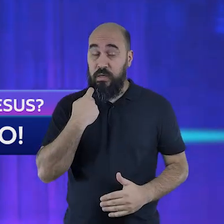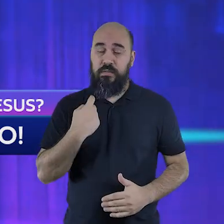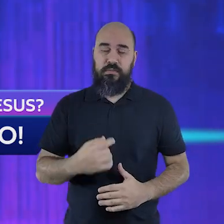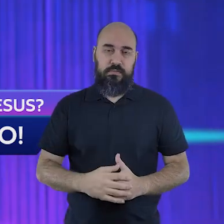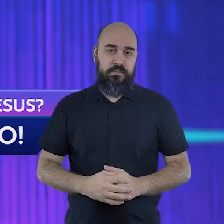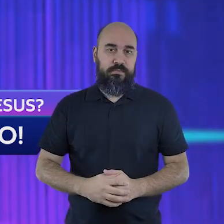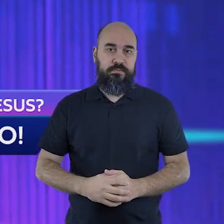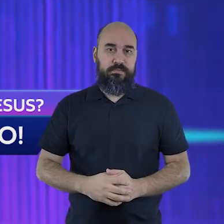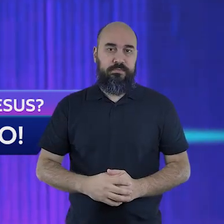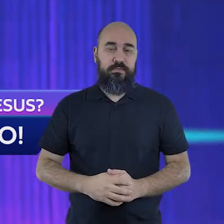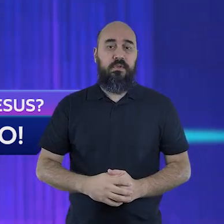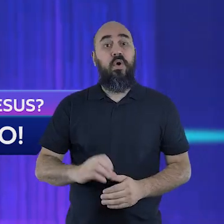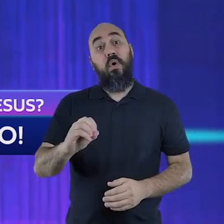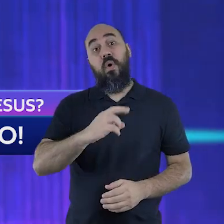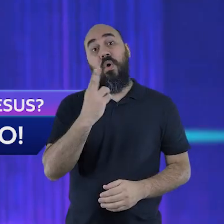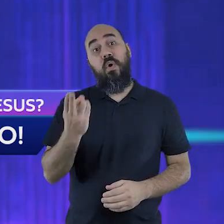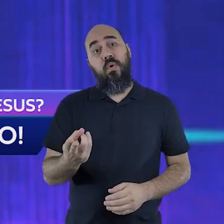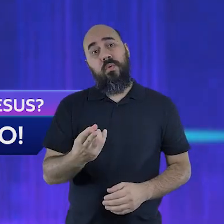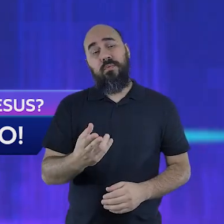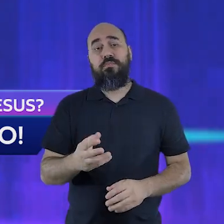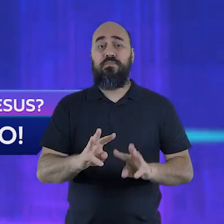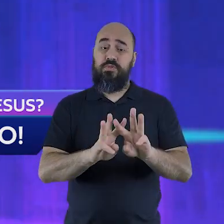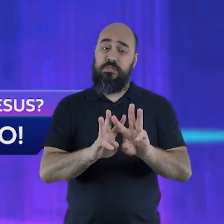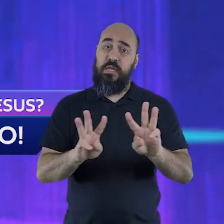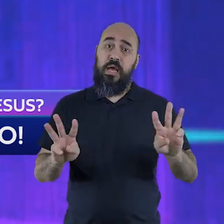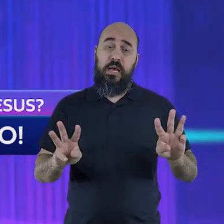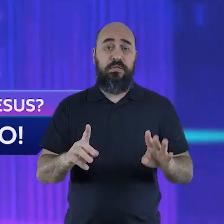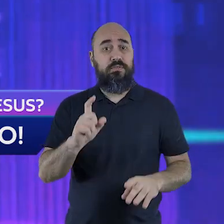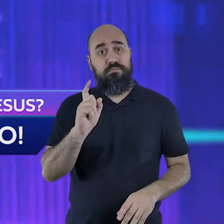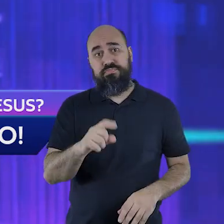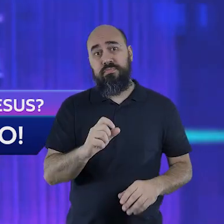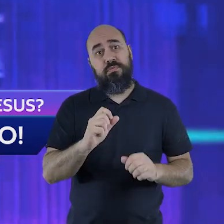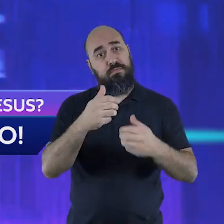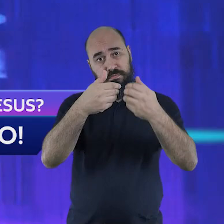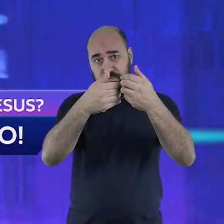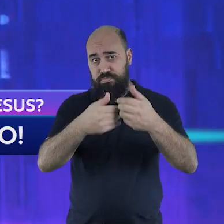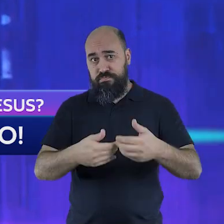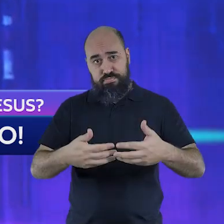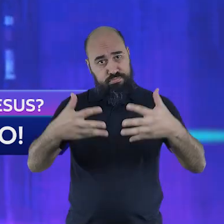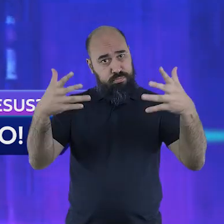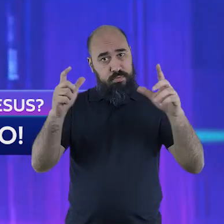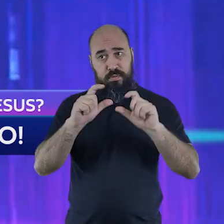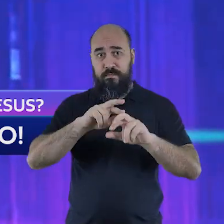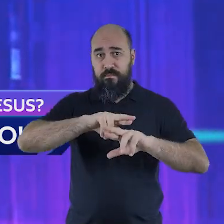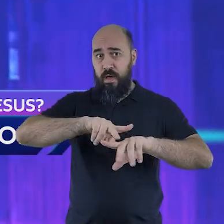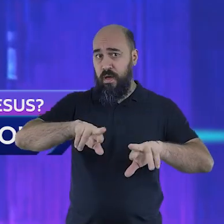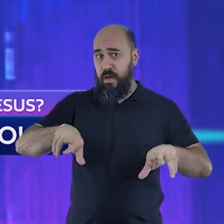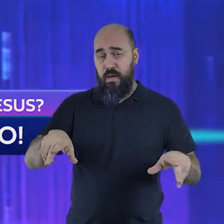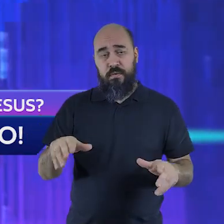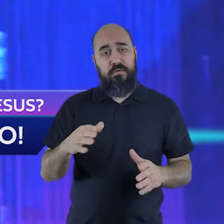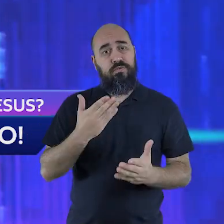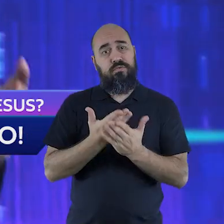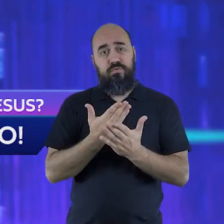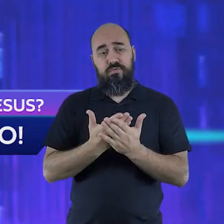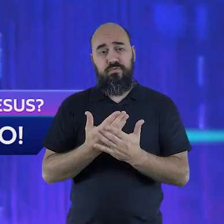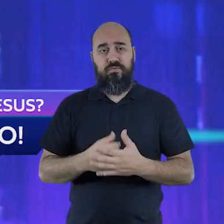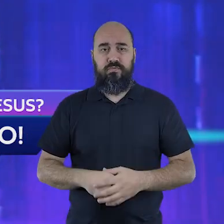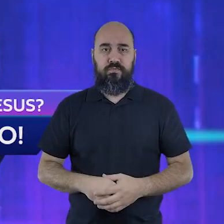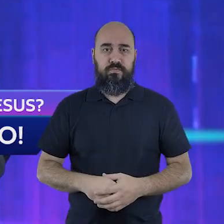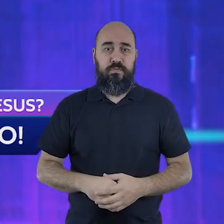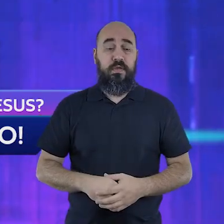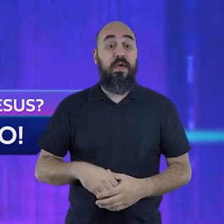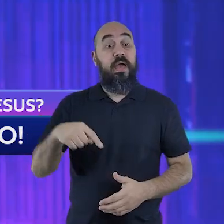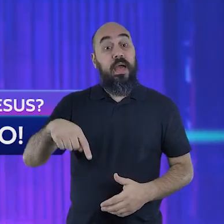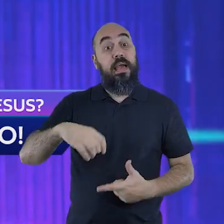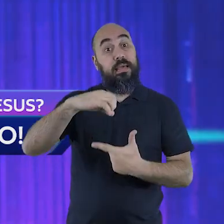você pode ir diretamente ao nosso site biblia.com.br. Na tela aqui da TV Novo